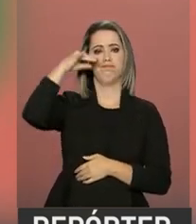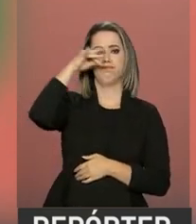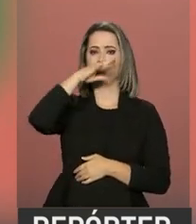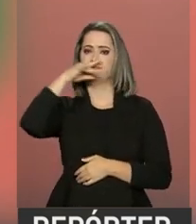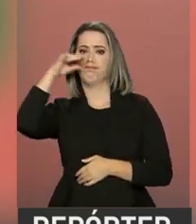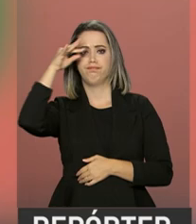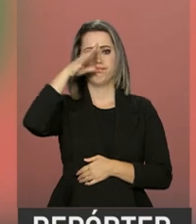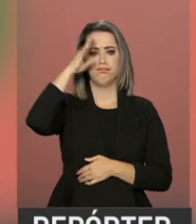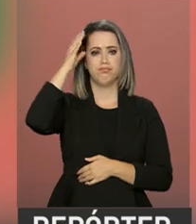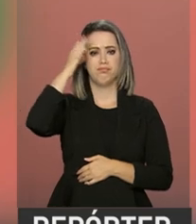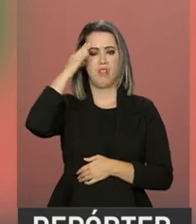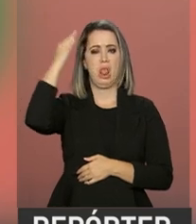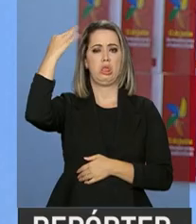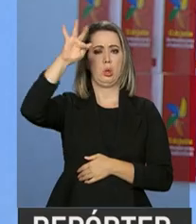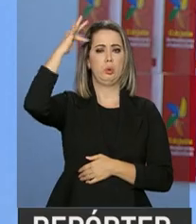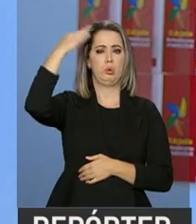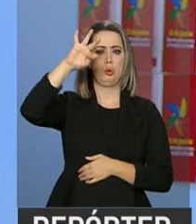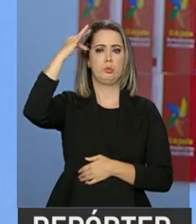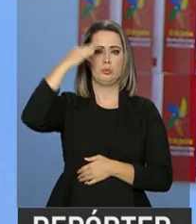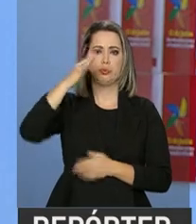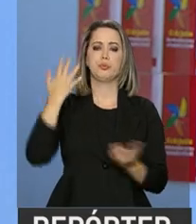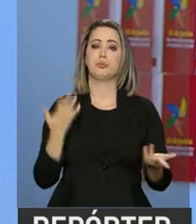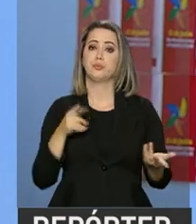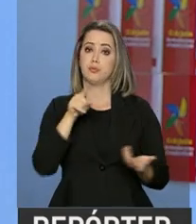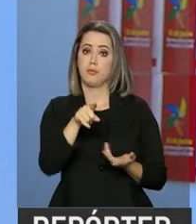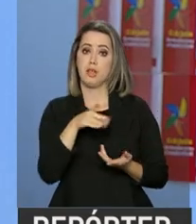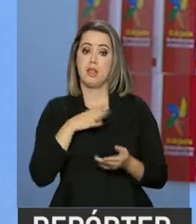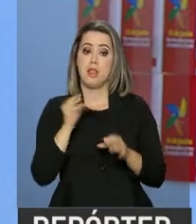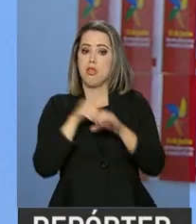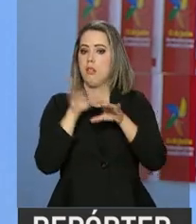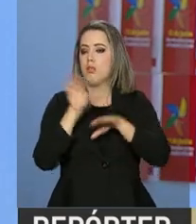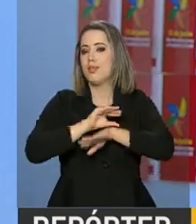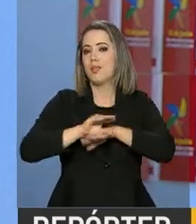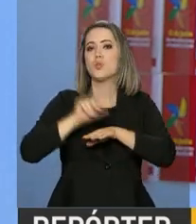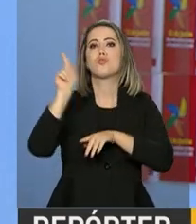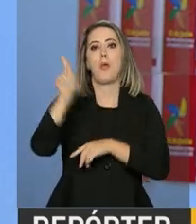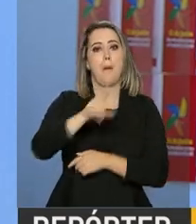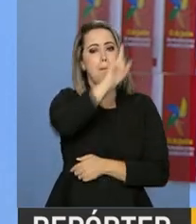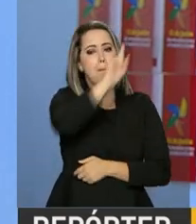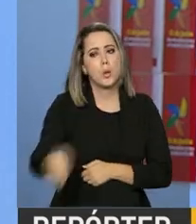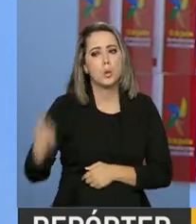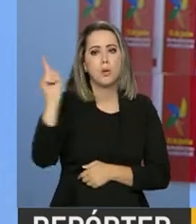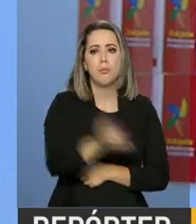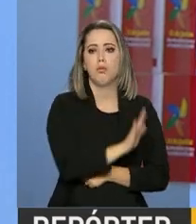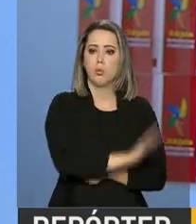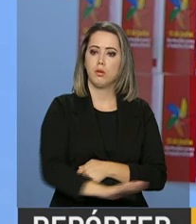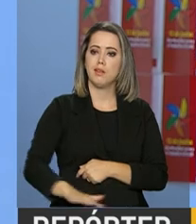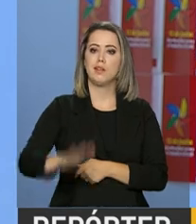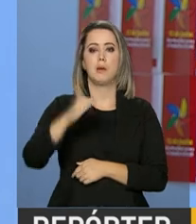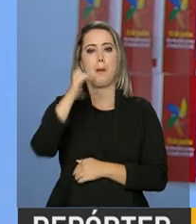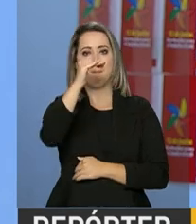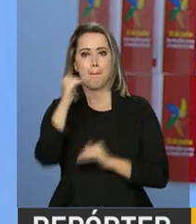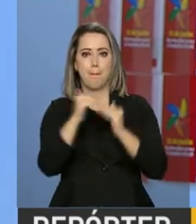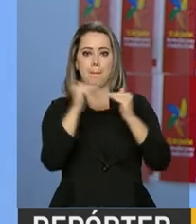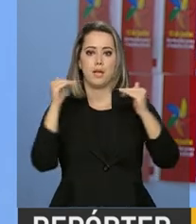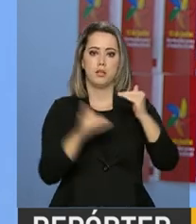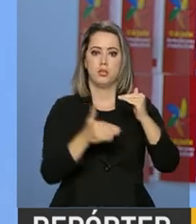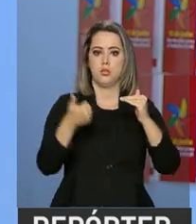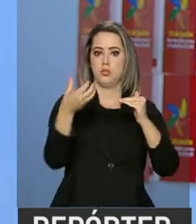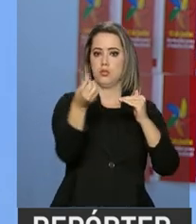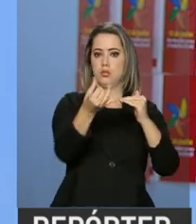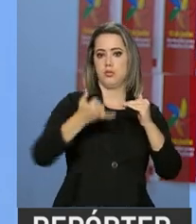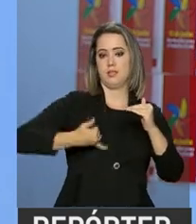dor de cabeça imensa. Segundo a Constituição Federal, é proibido para menores de 16 anos qualquer